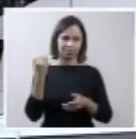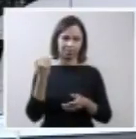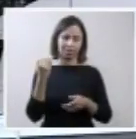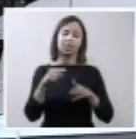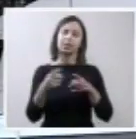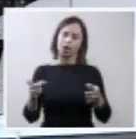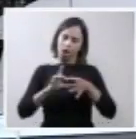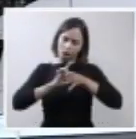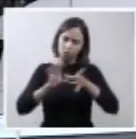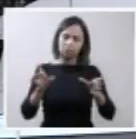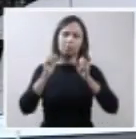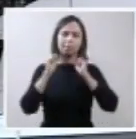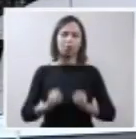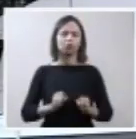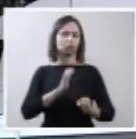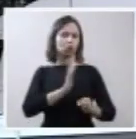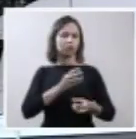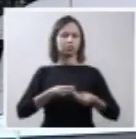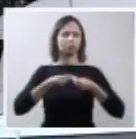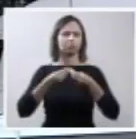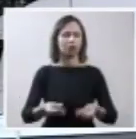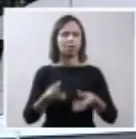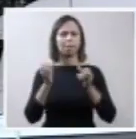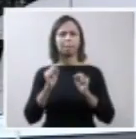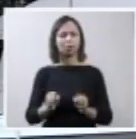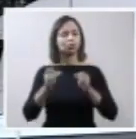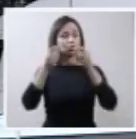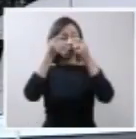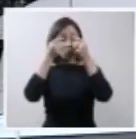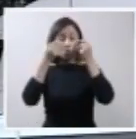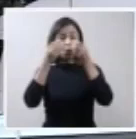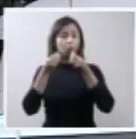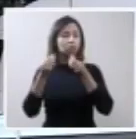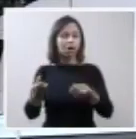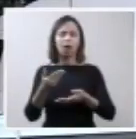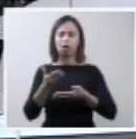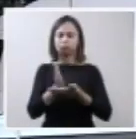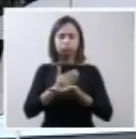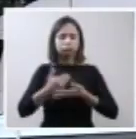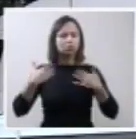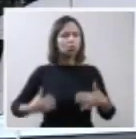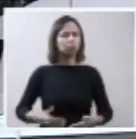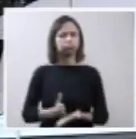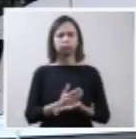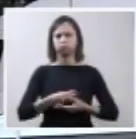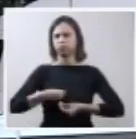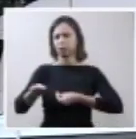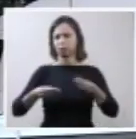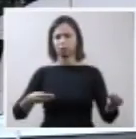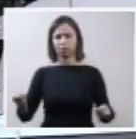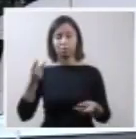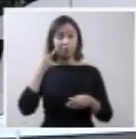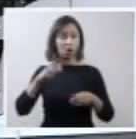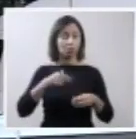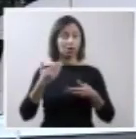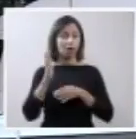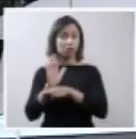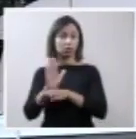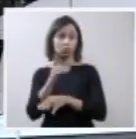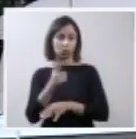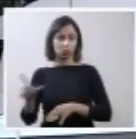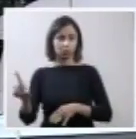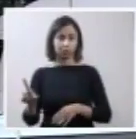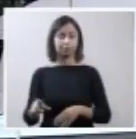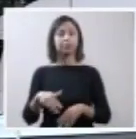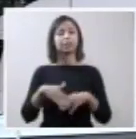retirada de órgãos para transplantes. Sob estes argumentos, o Ministério da Saúde defende que a decisão sobre o momento do parto